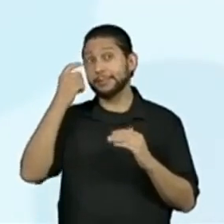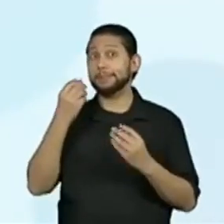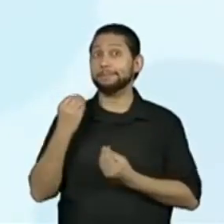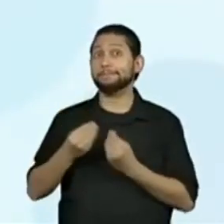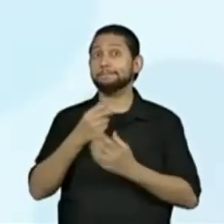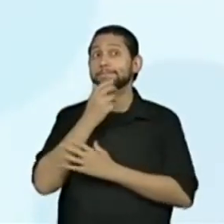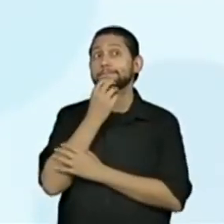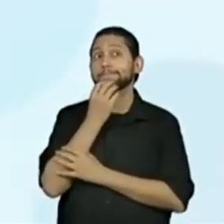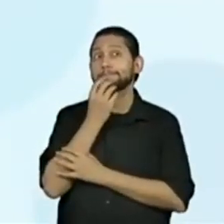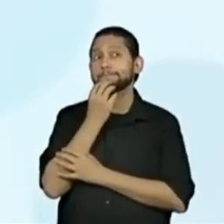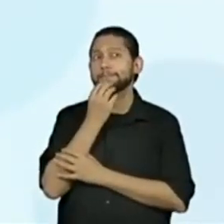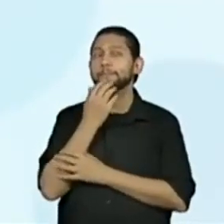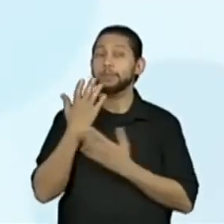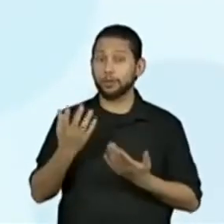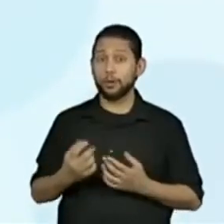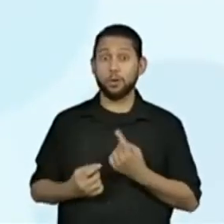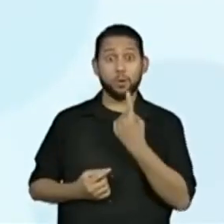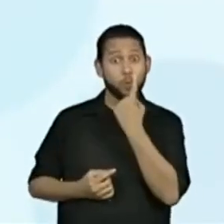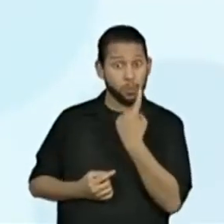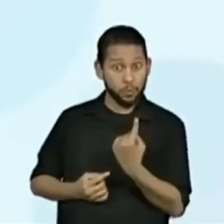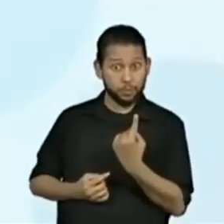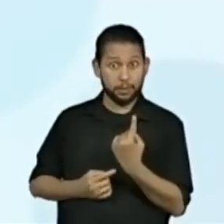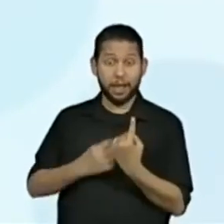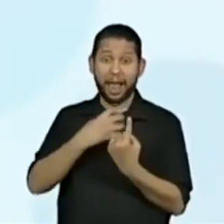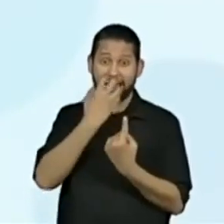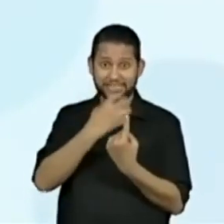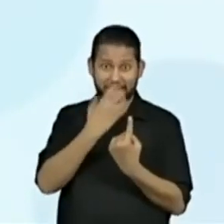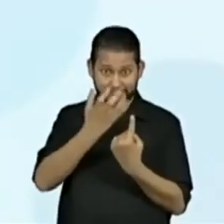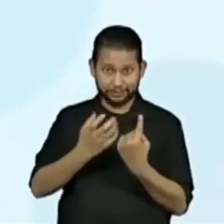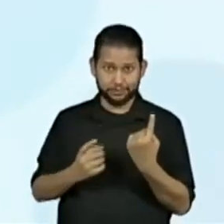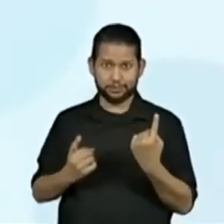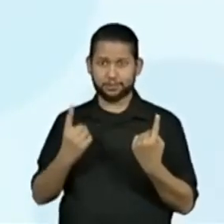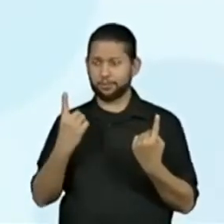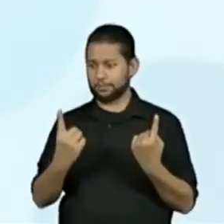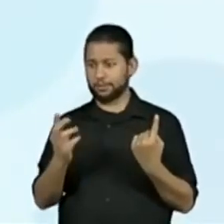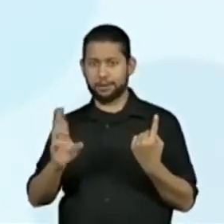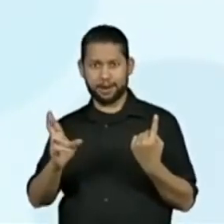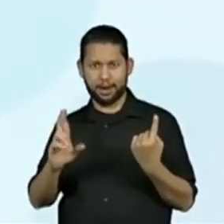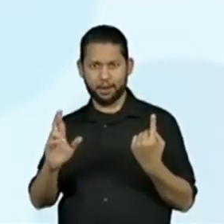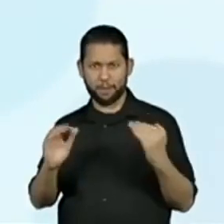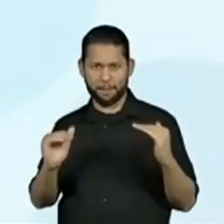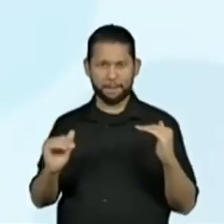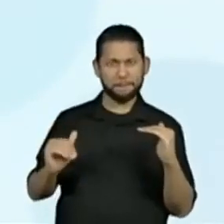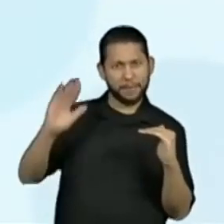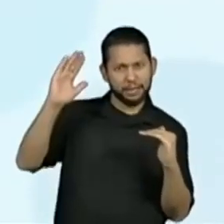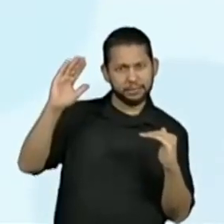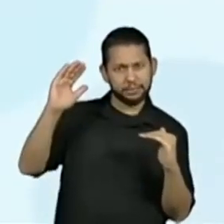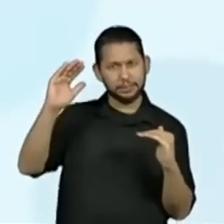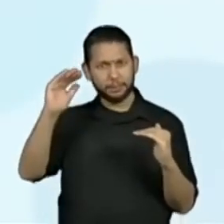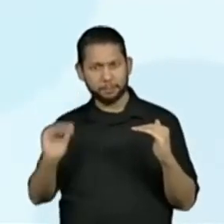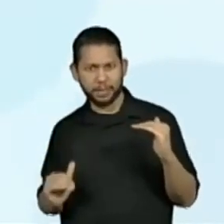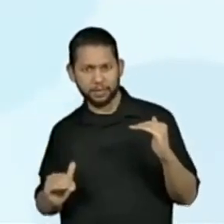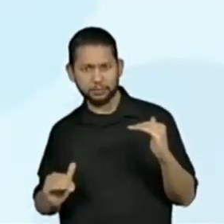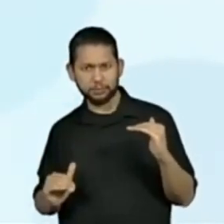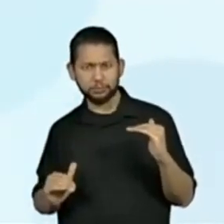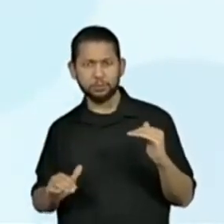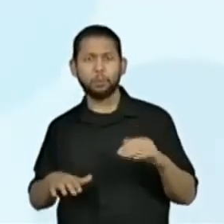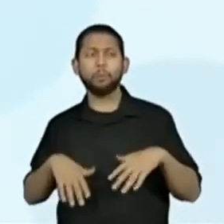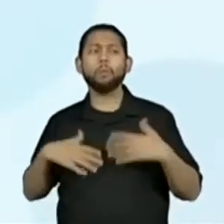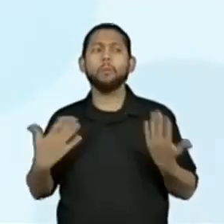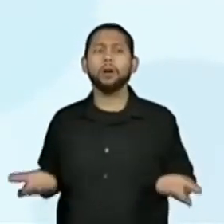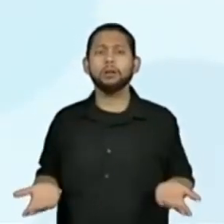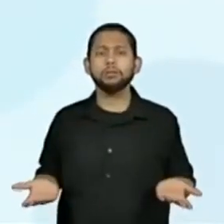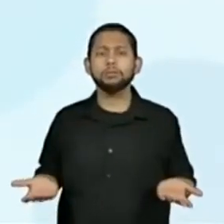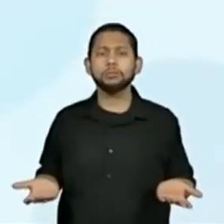aí? O valor de cada maçã foi maior, menor ou igual a R$,00?